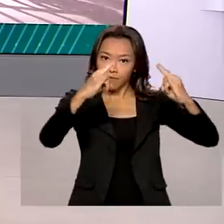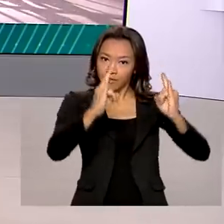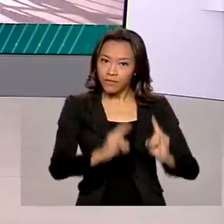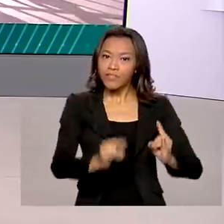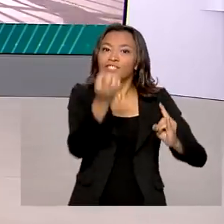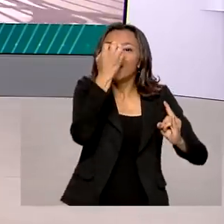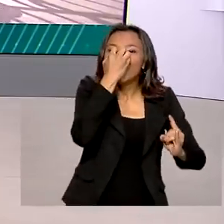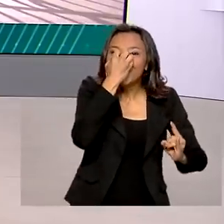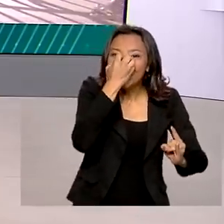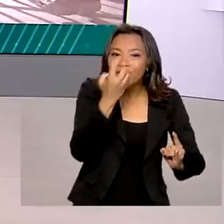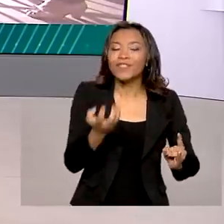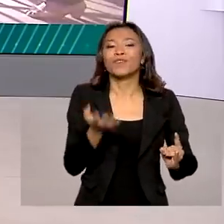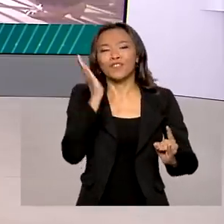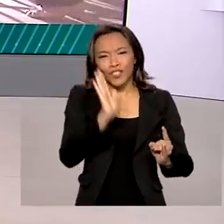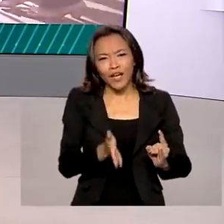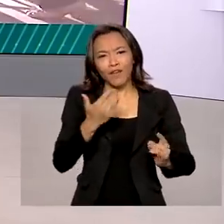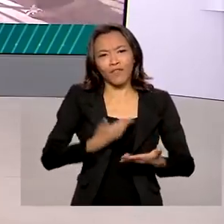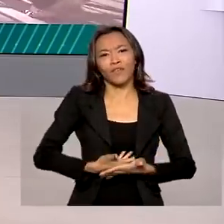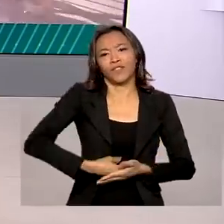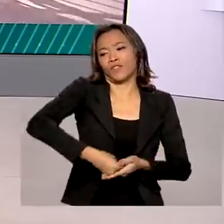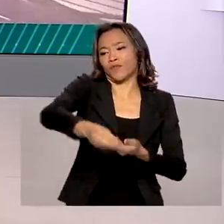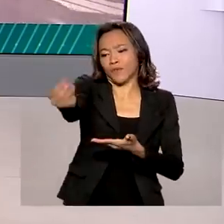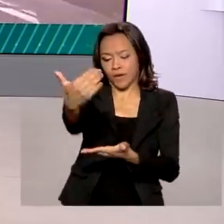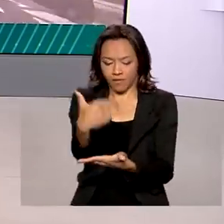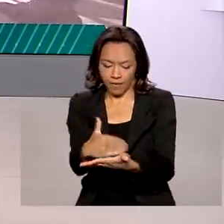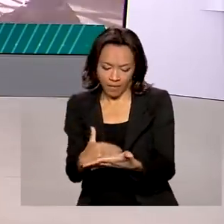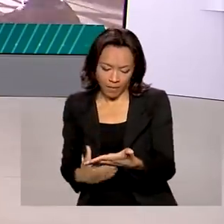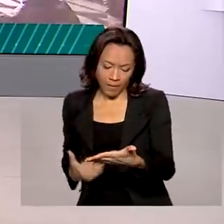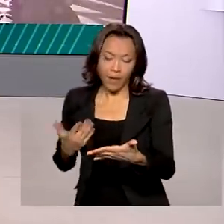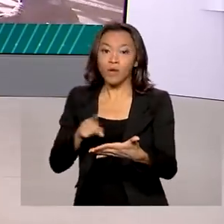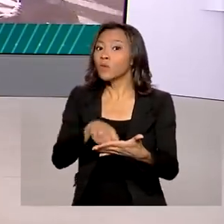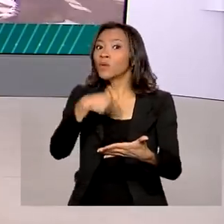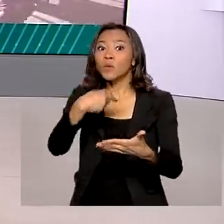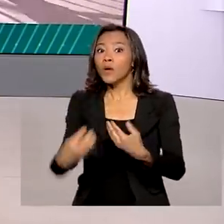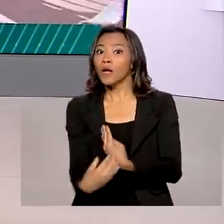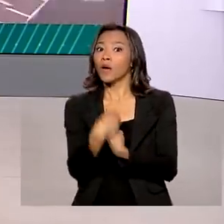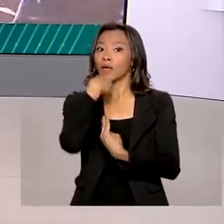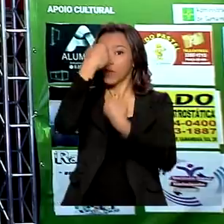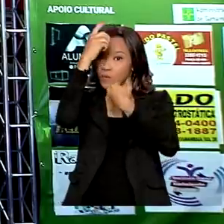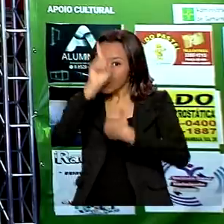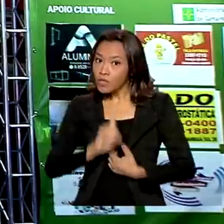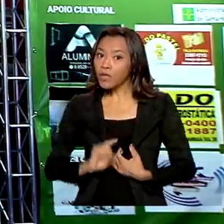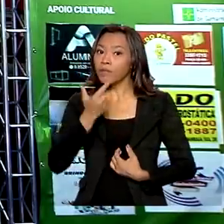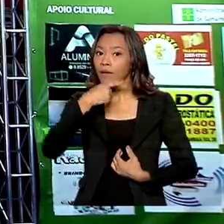Entre as ações foi lançada uma cartilha que esclarece os direitos de quem trabalha no circo.